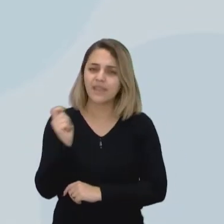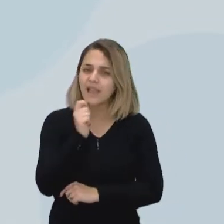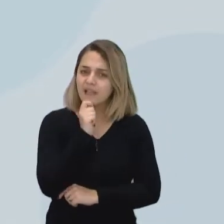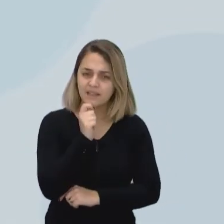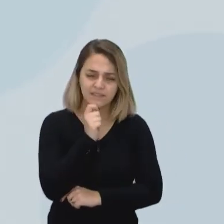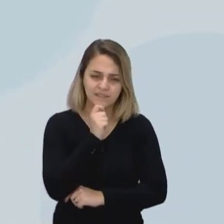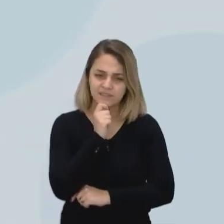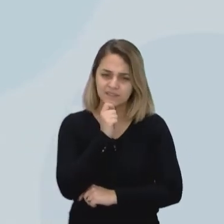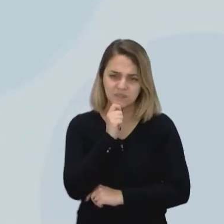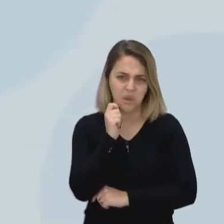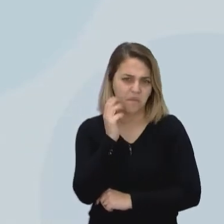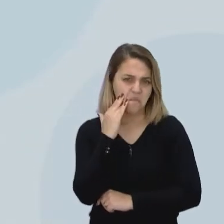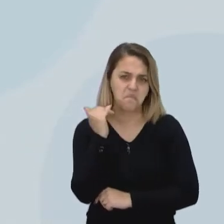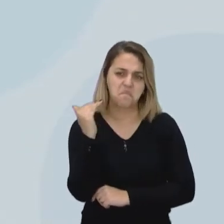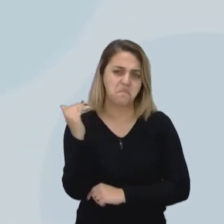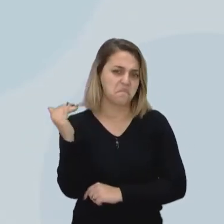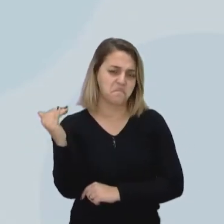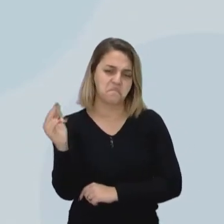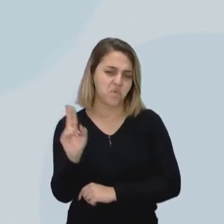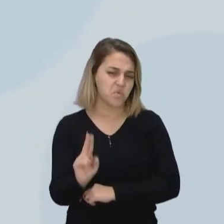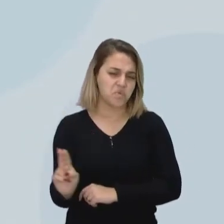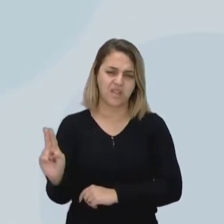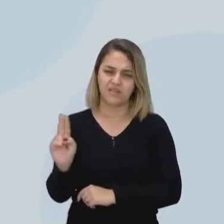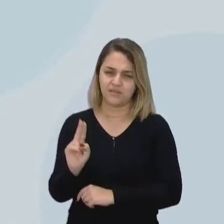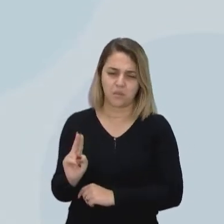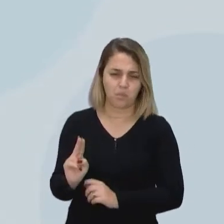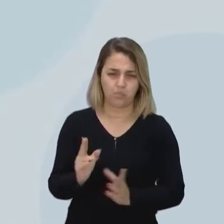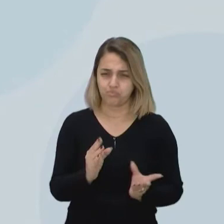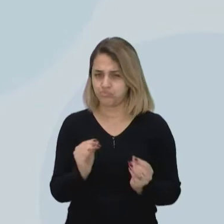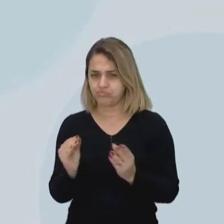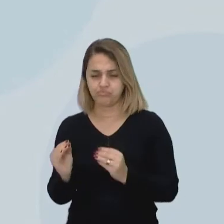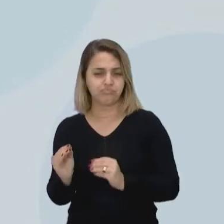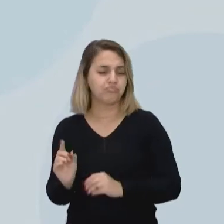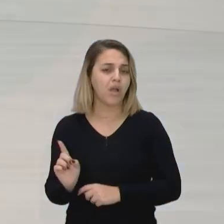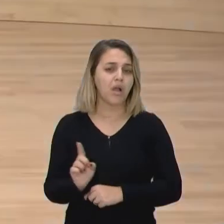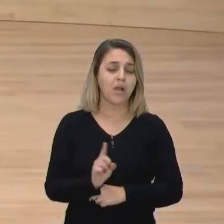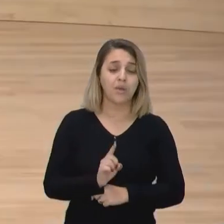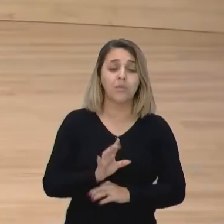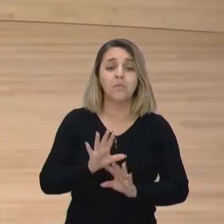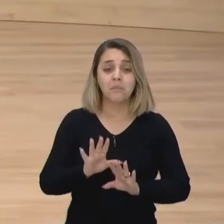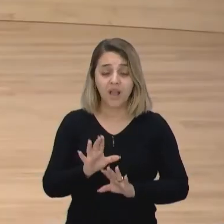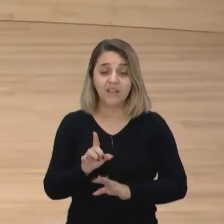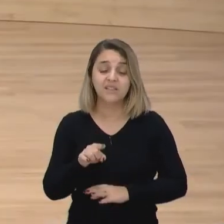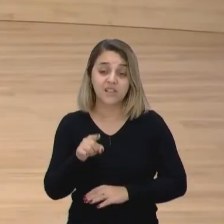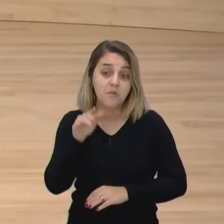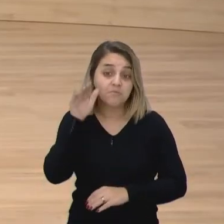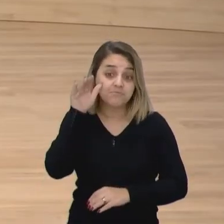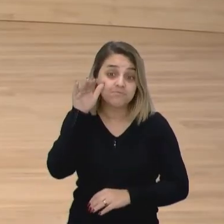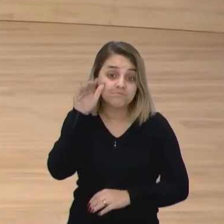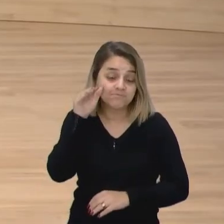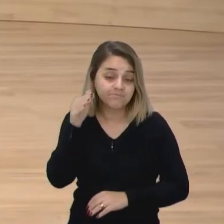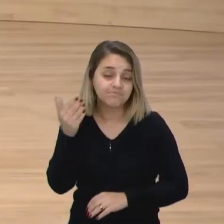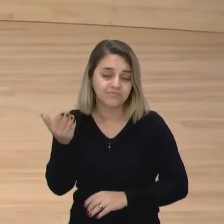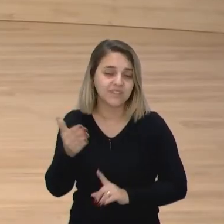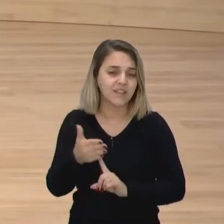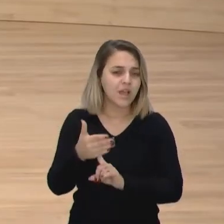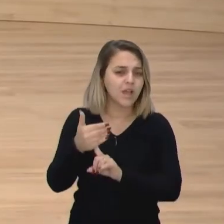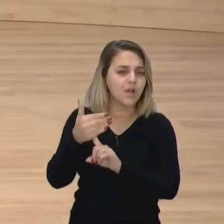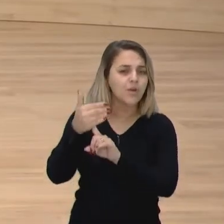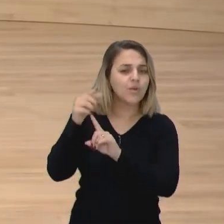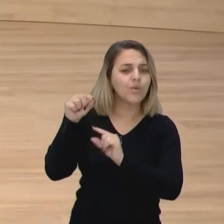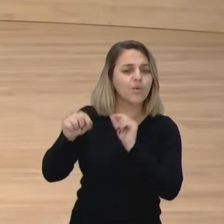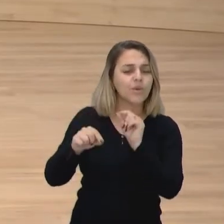bem ainda utilizada, utilizada, mas é uma tecnologia até certo ponto curiosa, é a